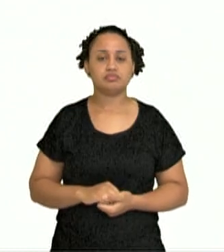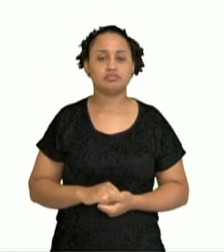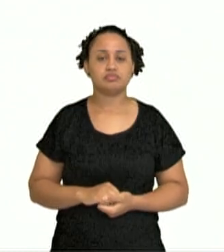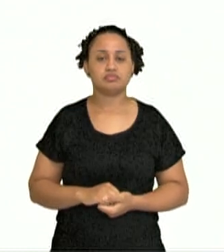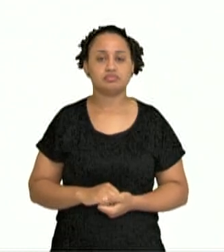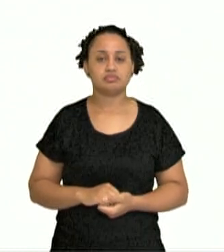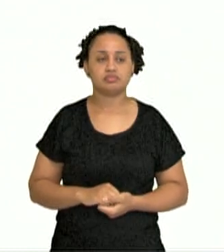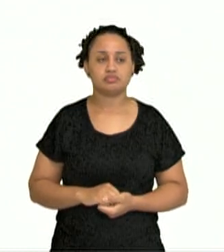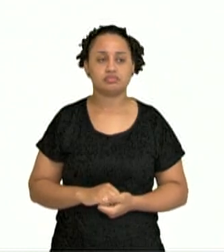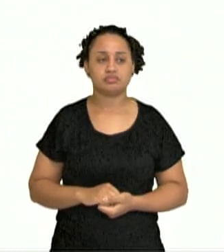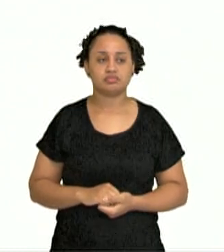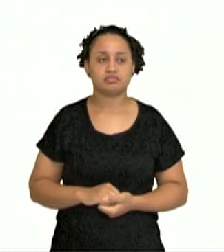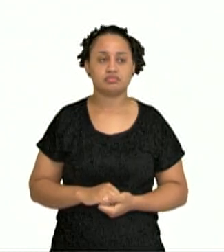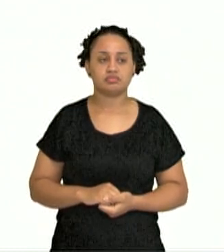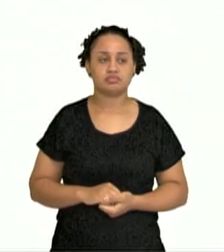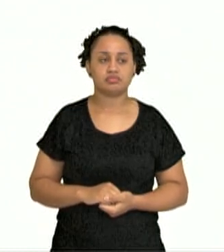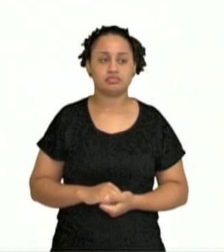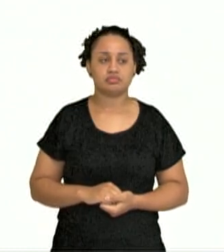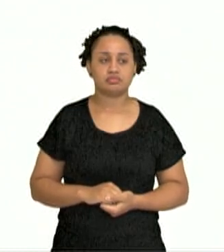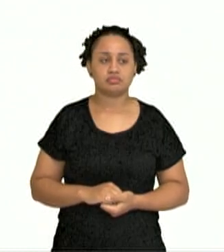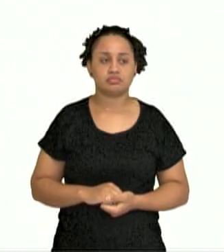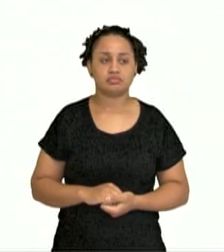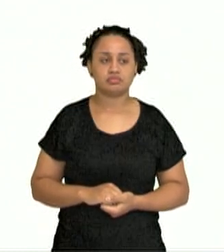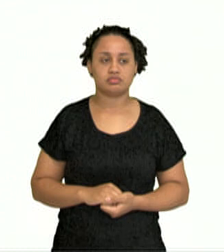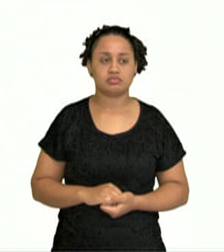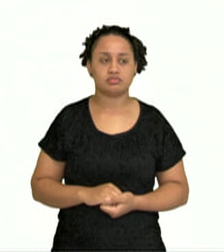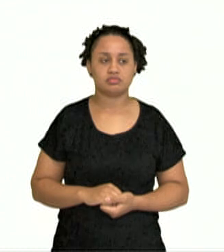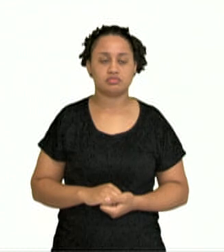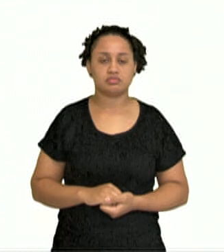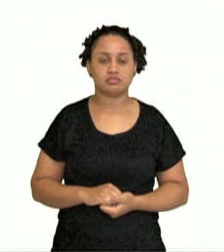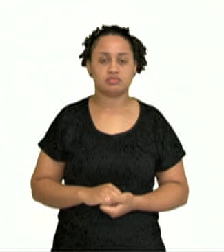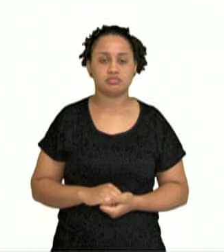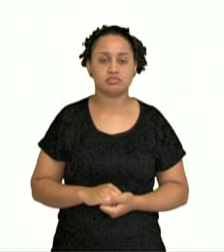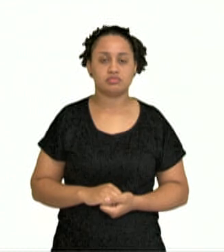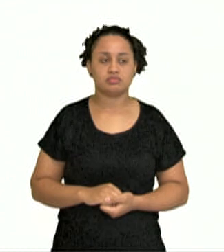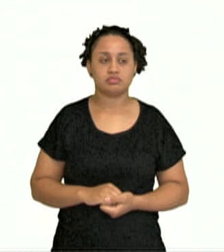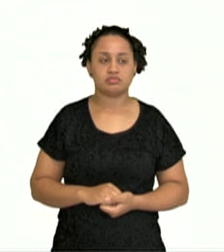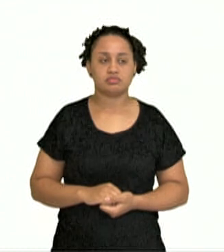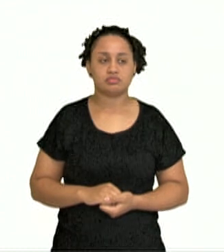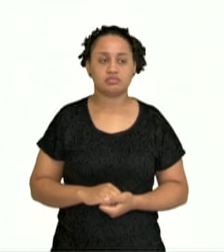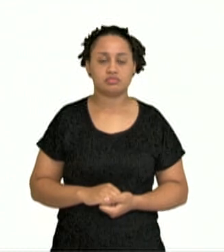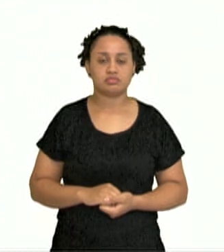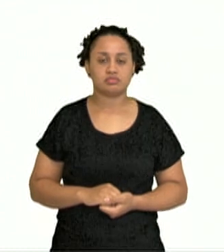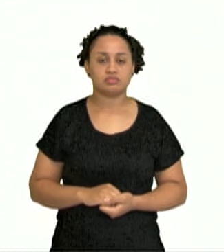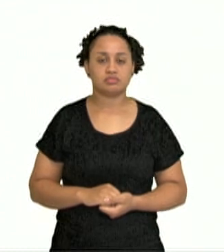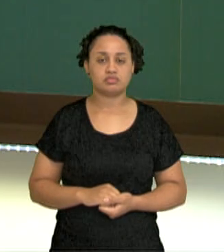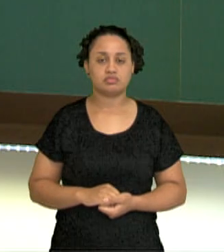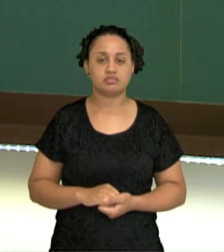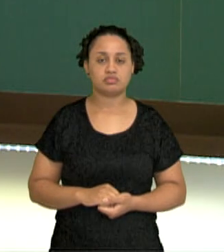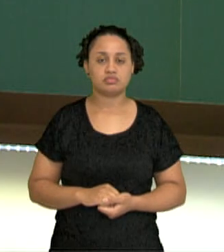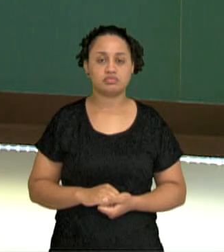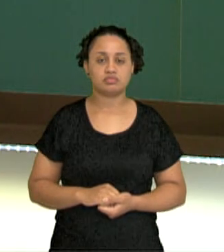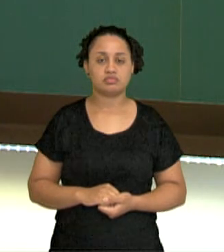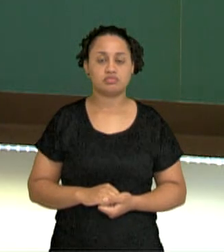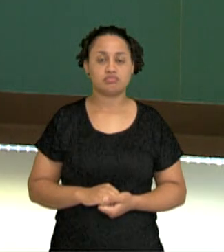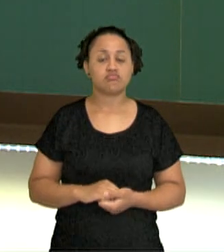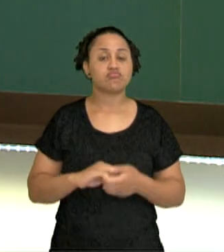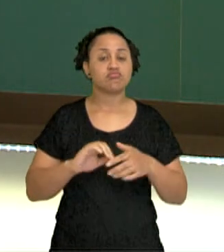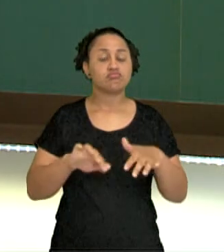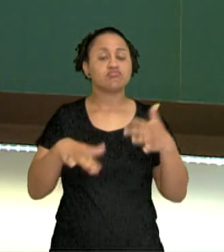quanto, cuanta, cuantos e cuantas. Quanto hace que no nos veíamos?